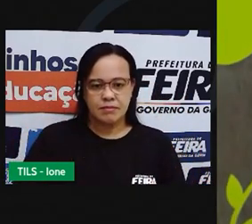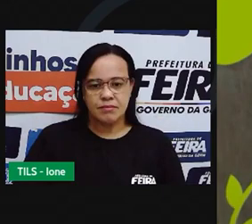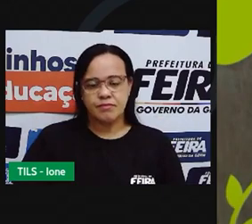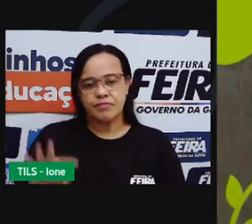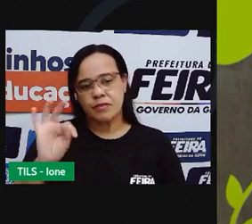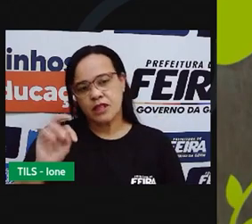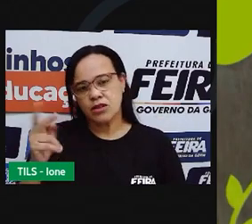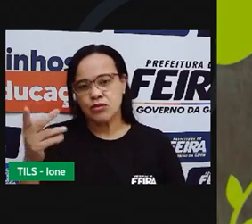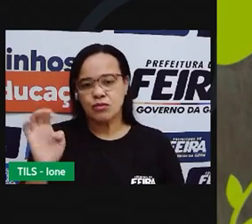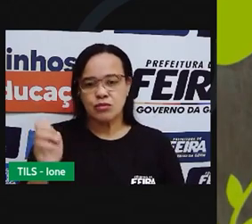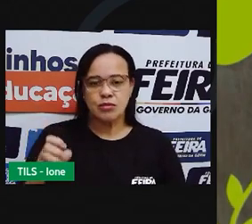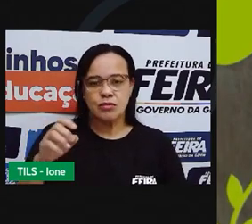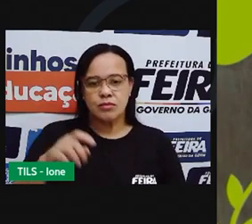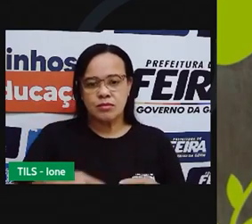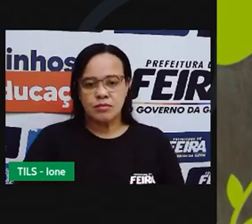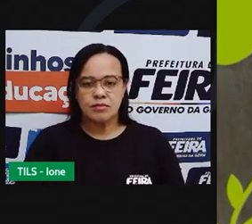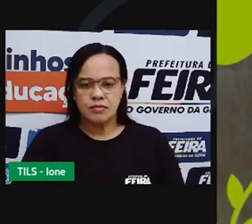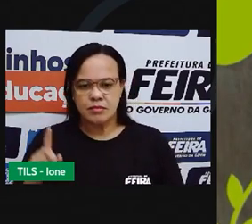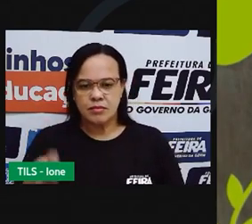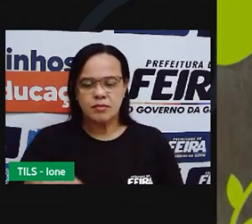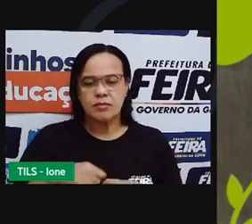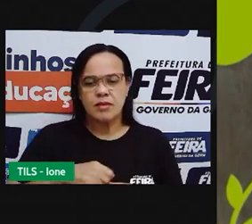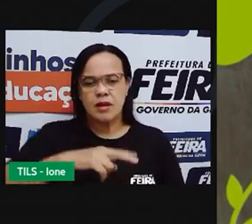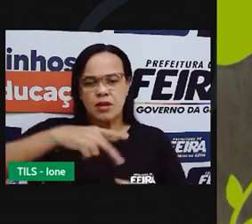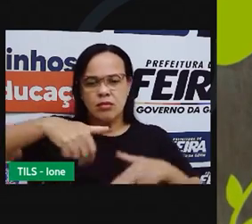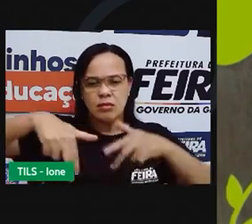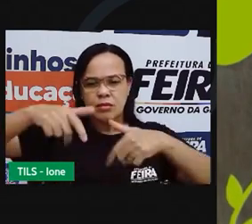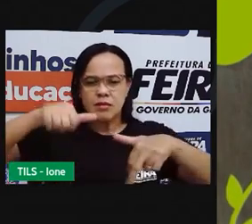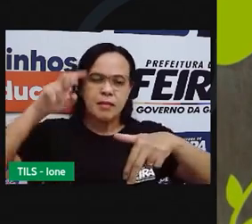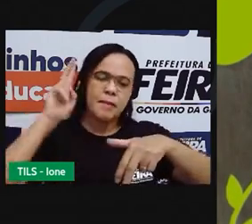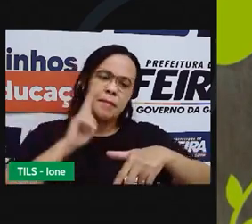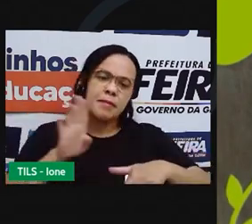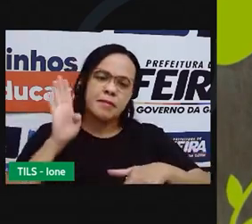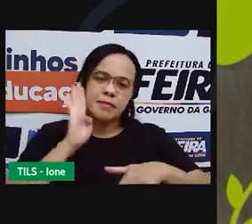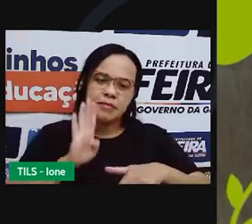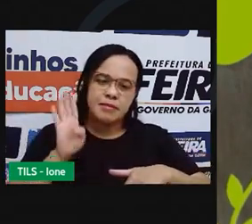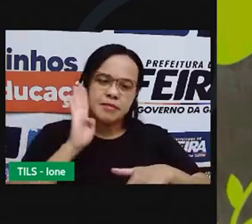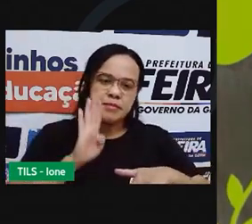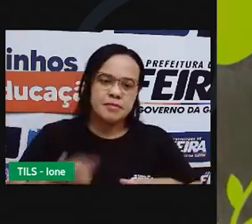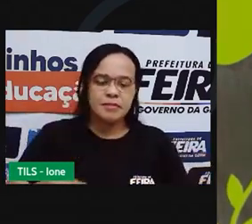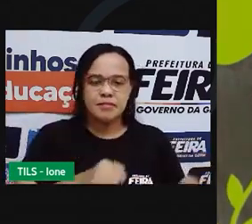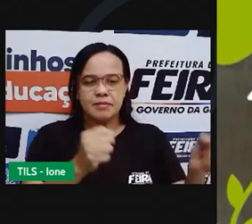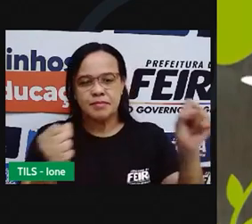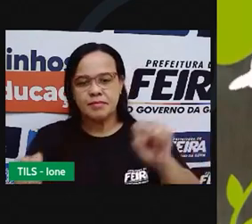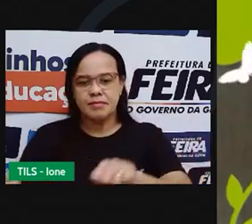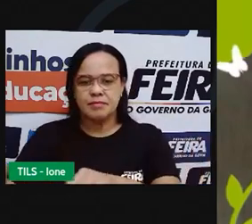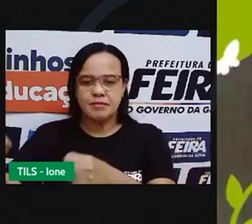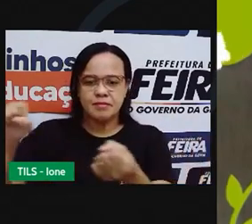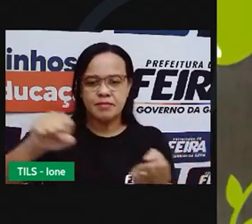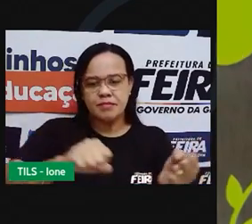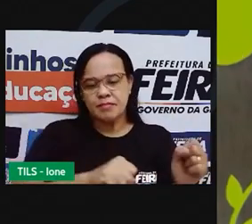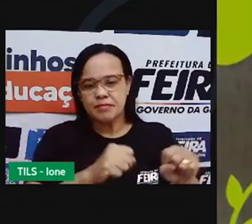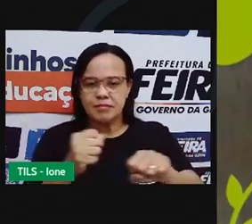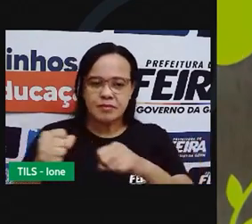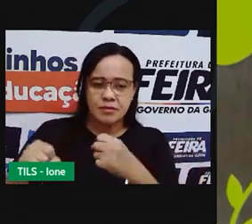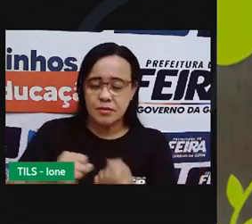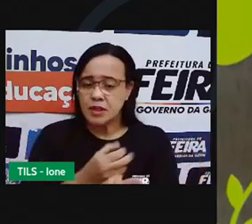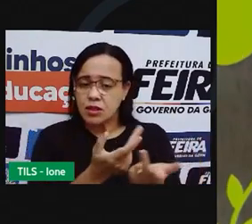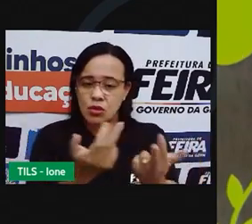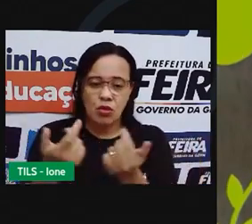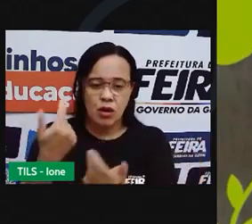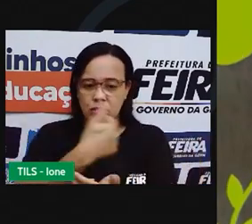Tchuchuê, tchuchuê, é uma dança bem legal. Tchuchuê, tchuchuê, é uma dança